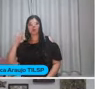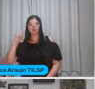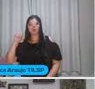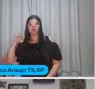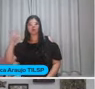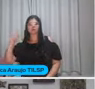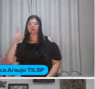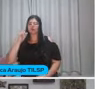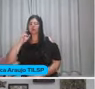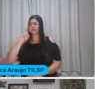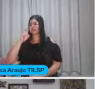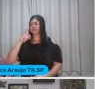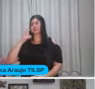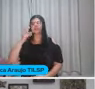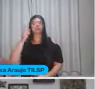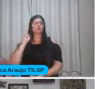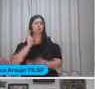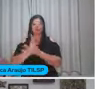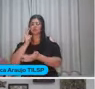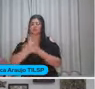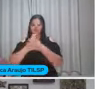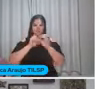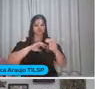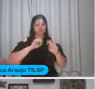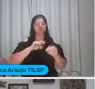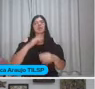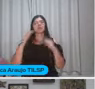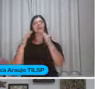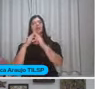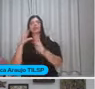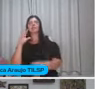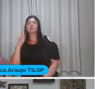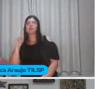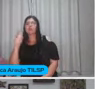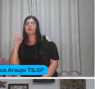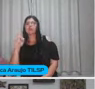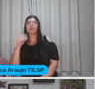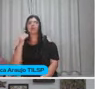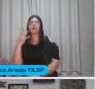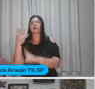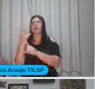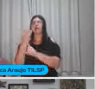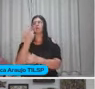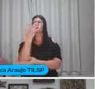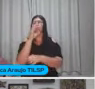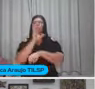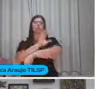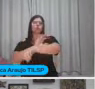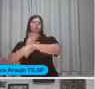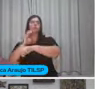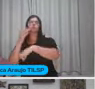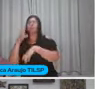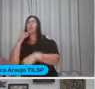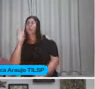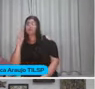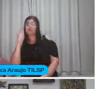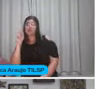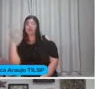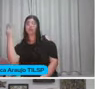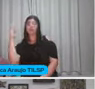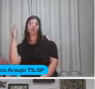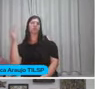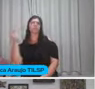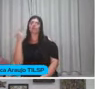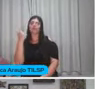todo dia dia Na casa vovó É com arte Cultura Natureza Imagina uma avó bióloga Se não ia ter